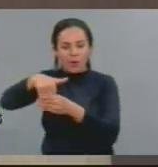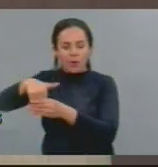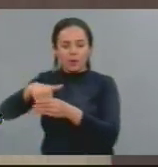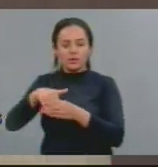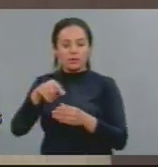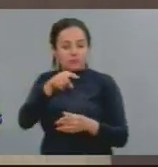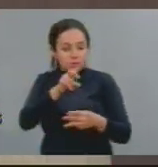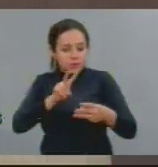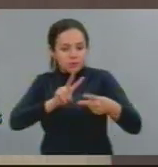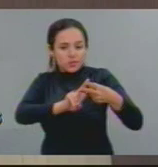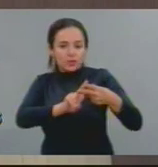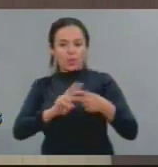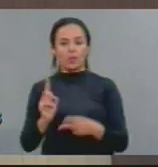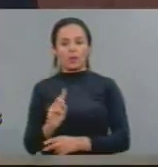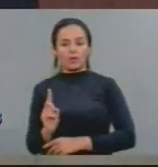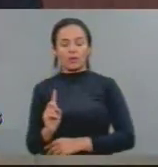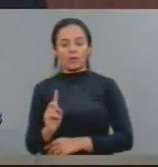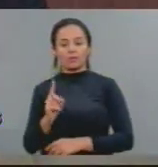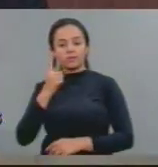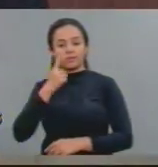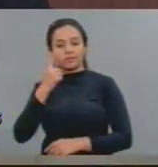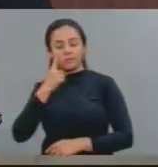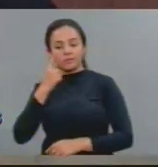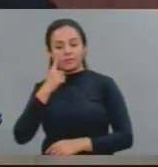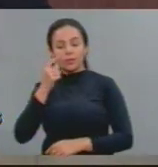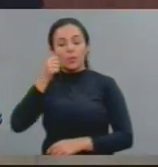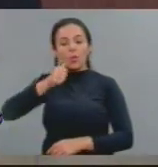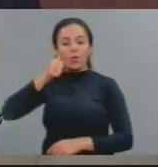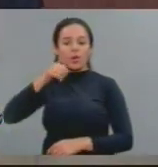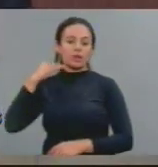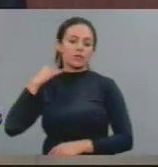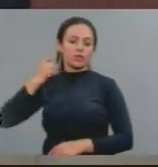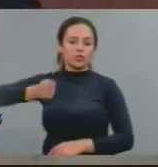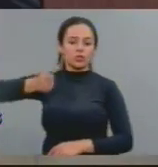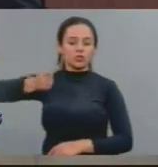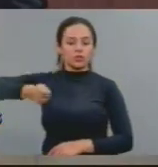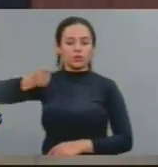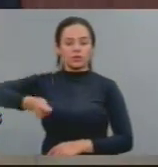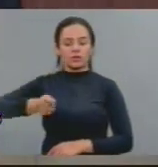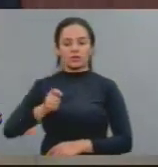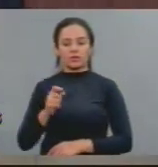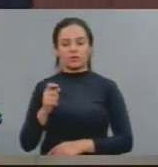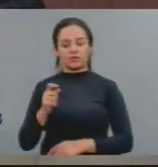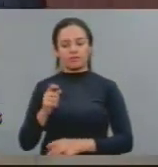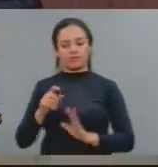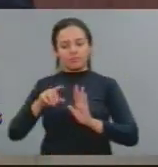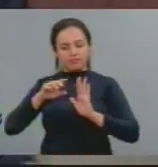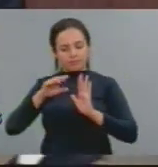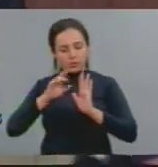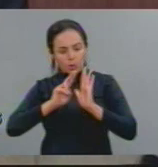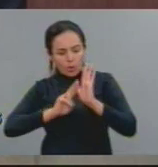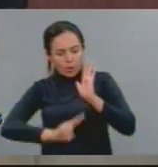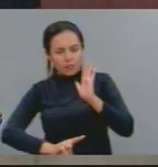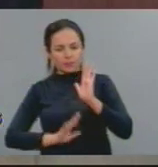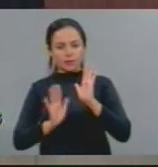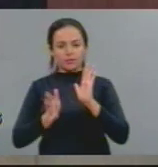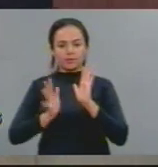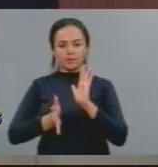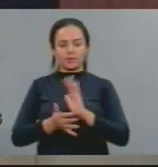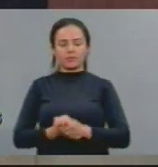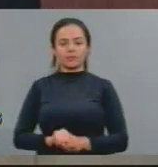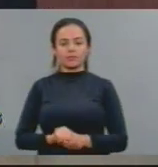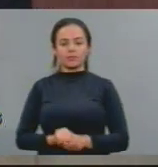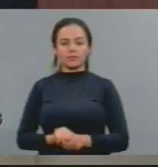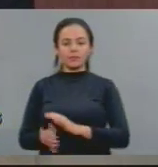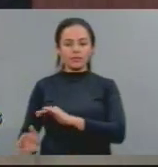estes foram pronunciados pela juíza Flávia Setúbal, e aqui eu queria, sobretudo, registrar também o trabalho